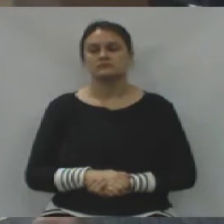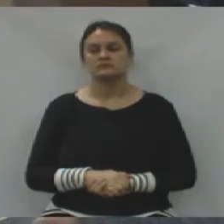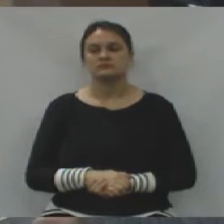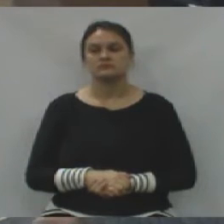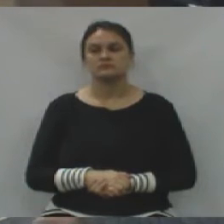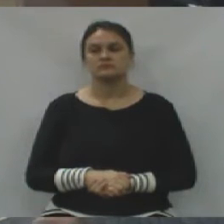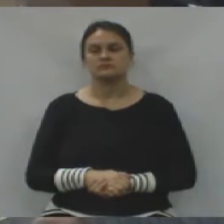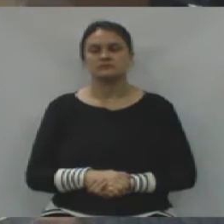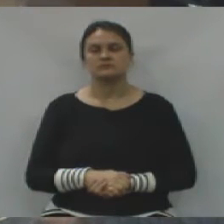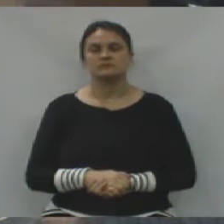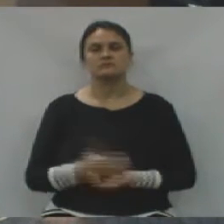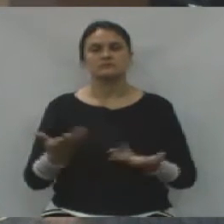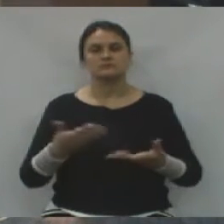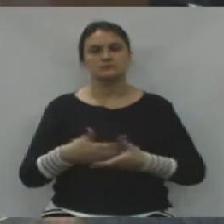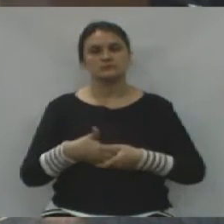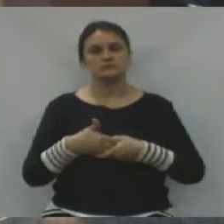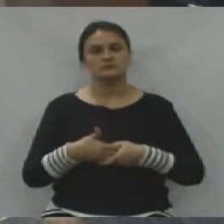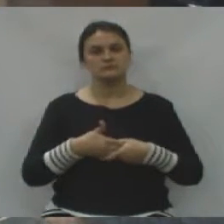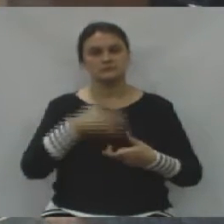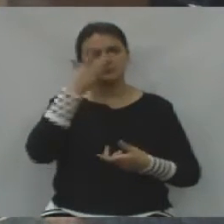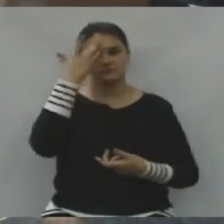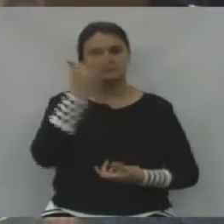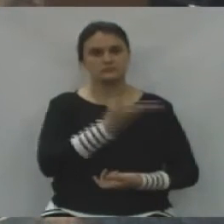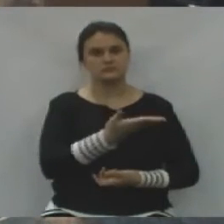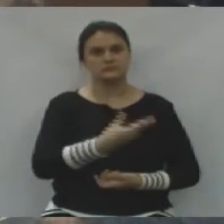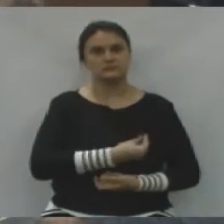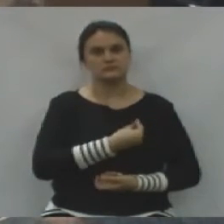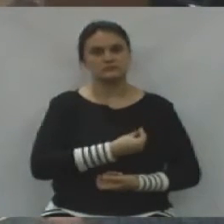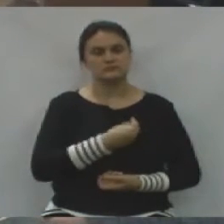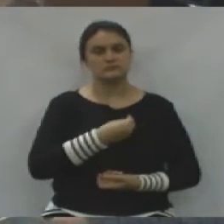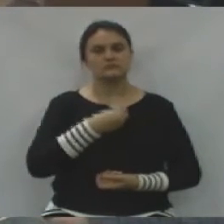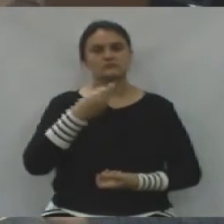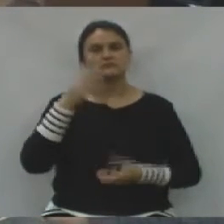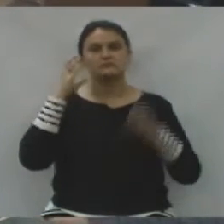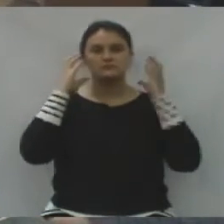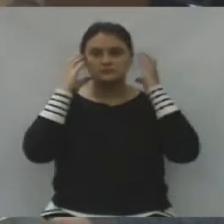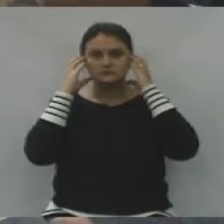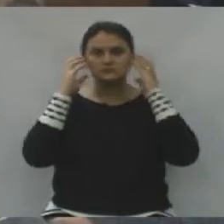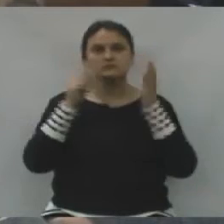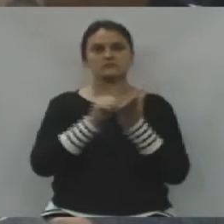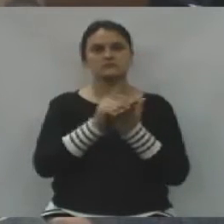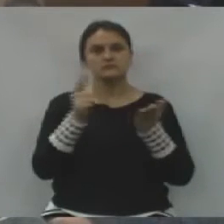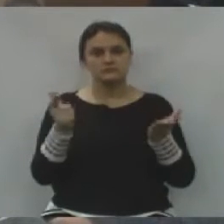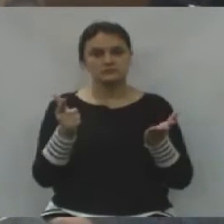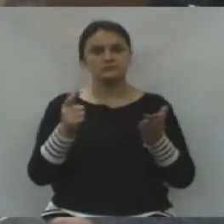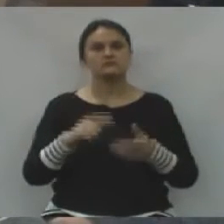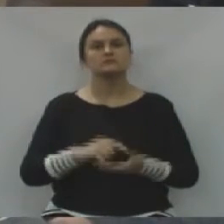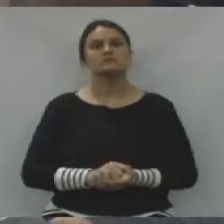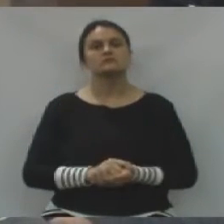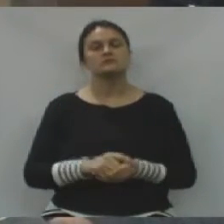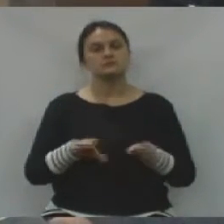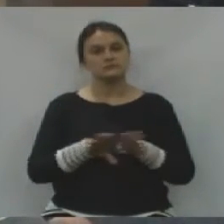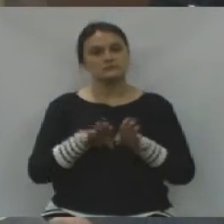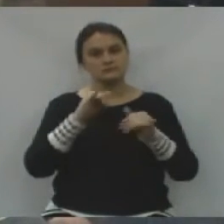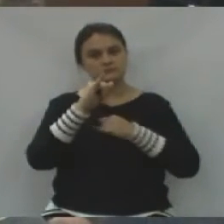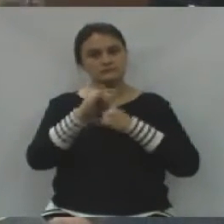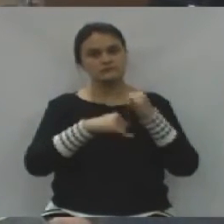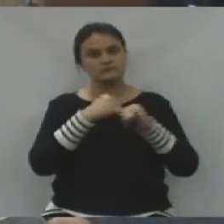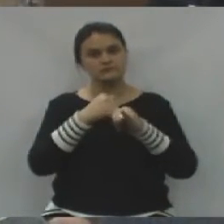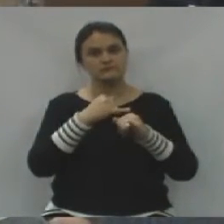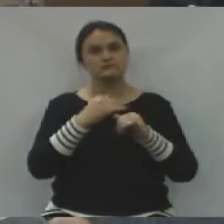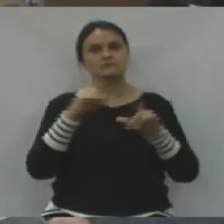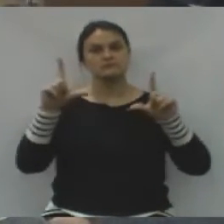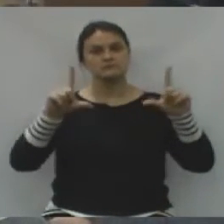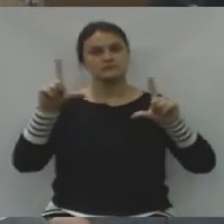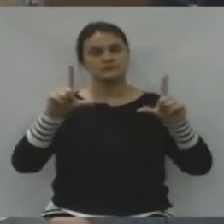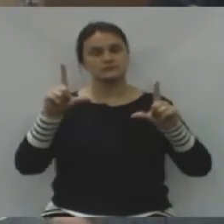Quero cumprimentar os munícipes presentes, a imprensa falada e escrita, através da internet, intervencionada,